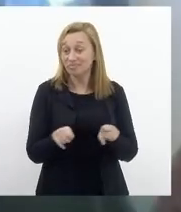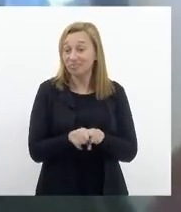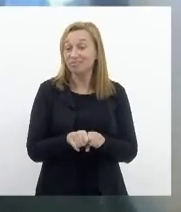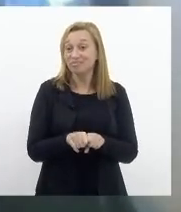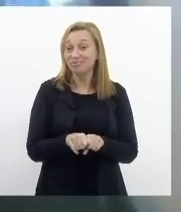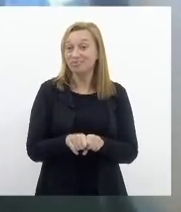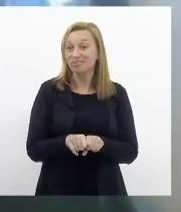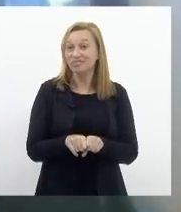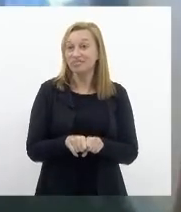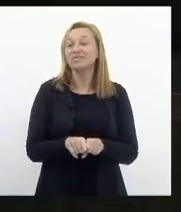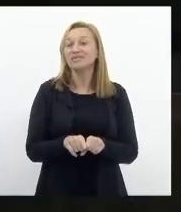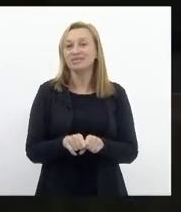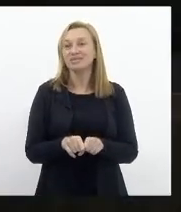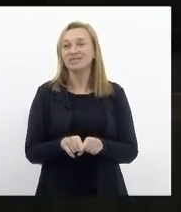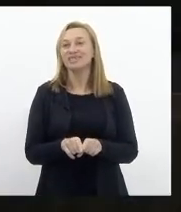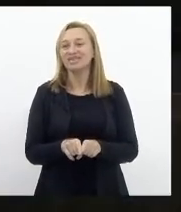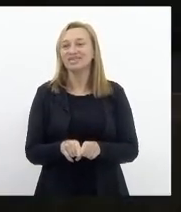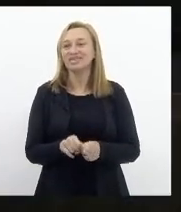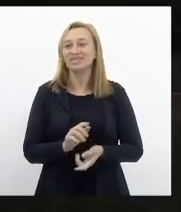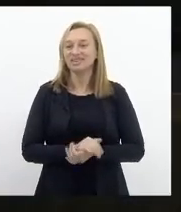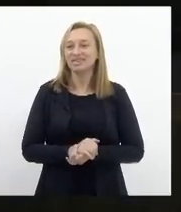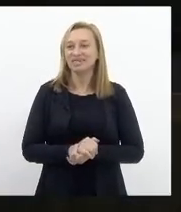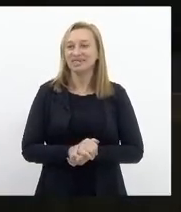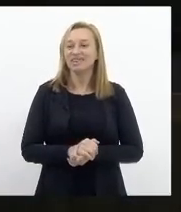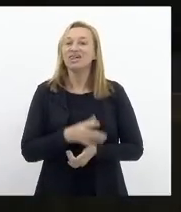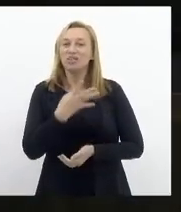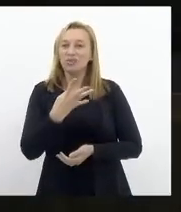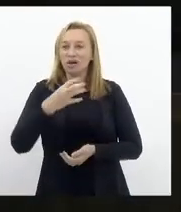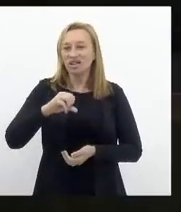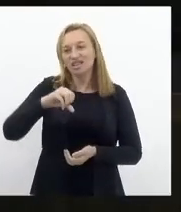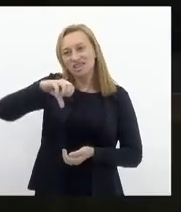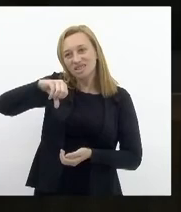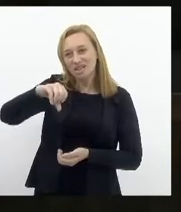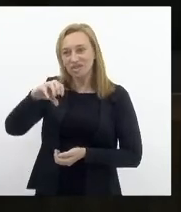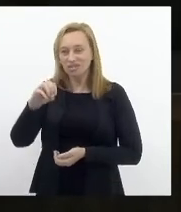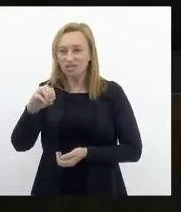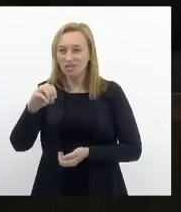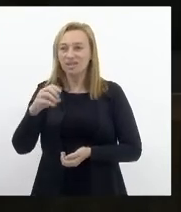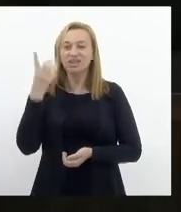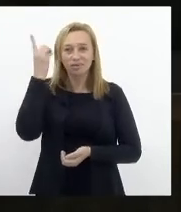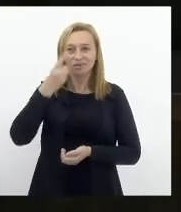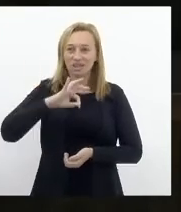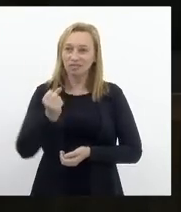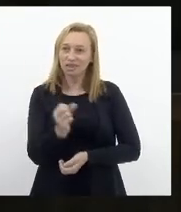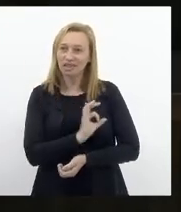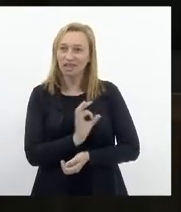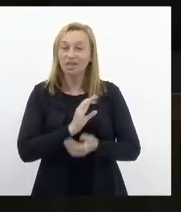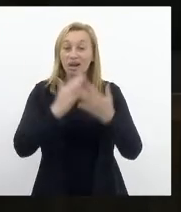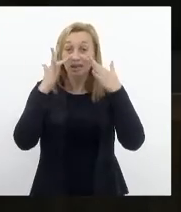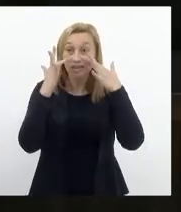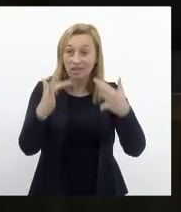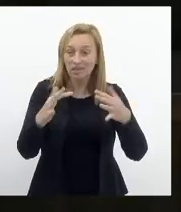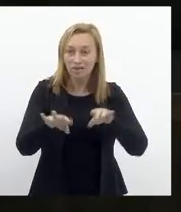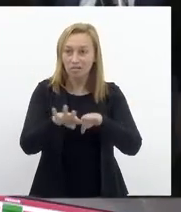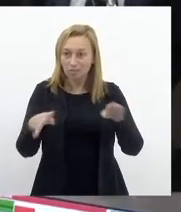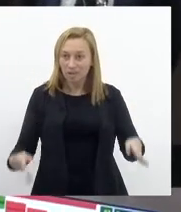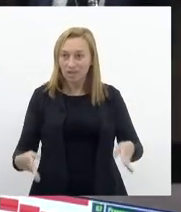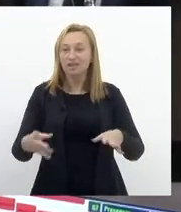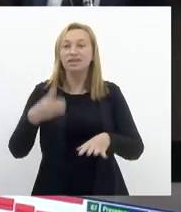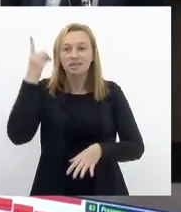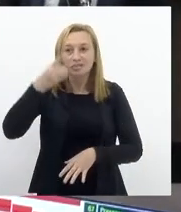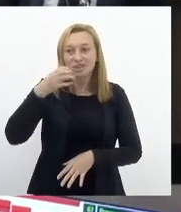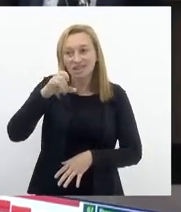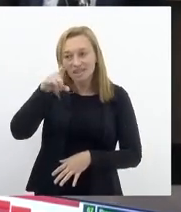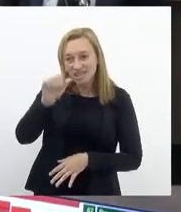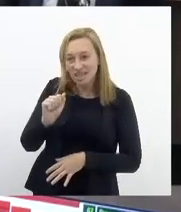coautoria no seu projeto. Coautoria no meu projeto, se eu não me engano, é o 4009, a deputada Marta Rocha, eu peço atenção à mesa, a deputada Célia